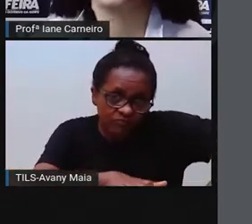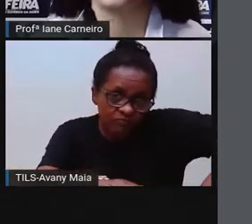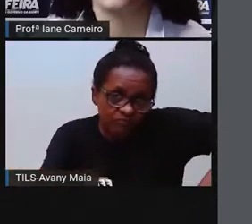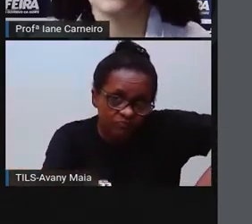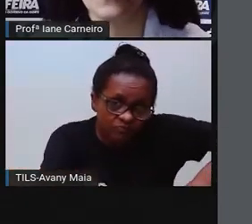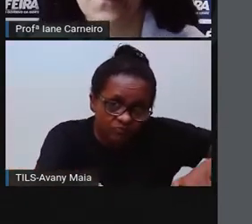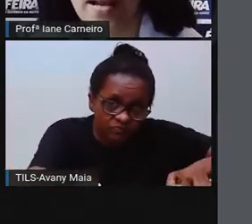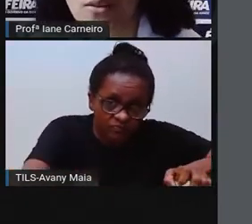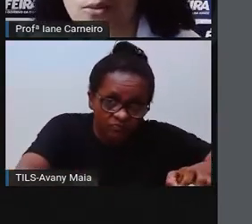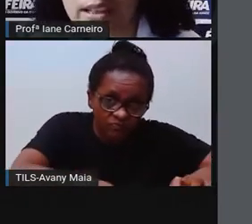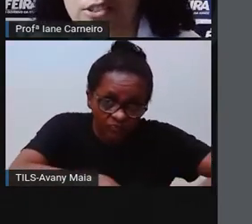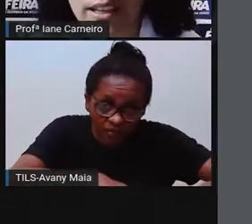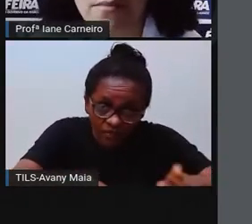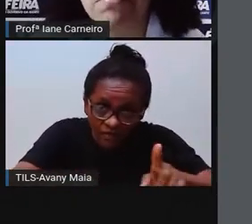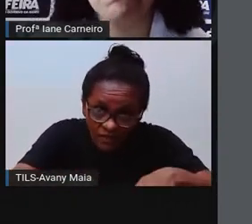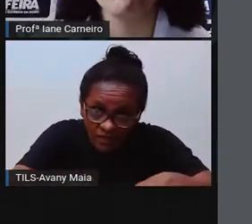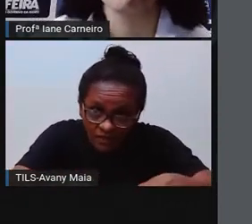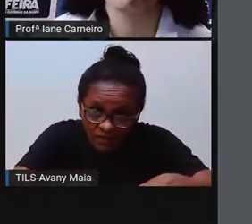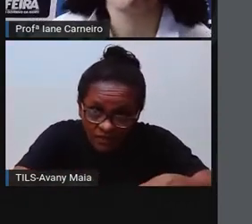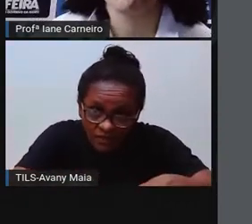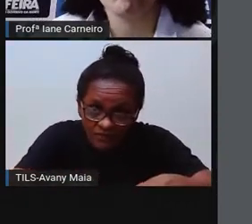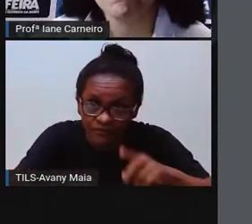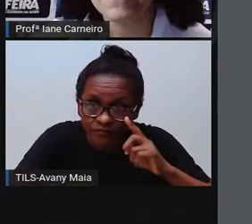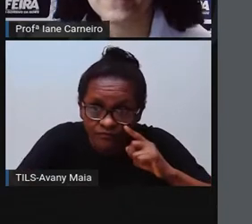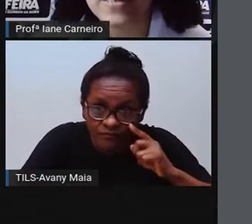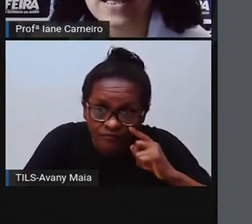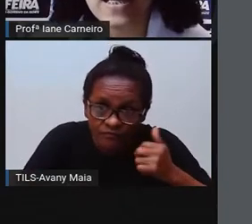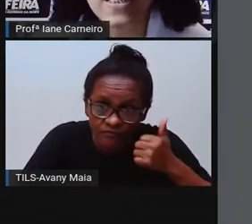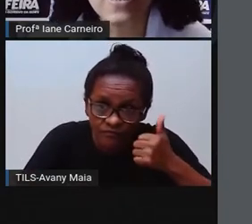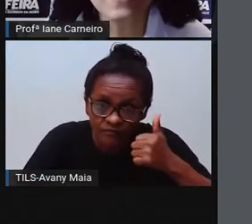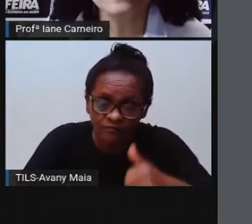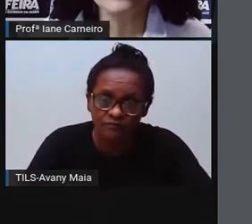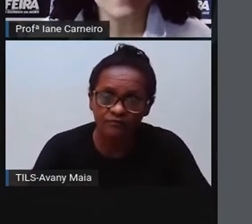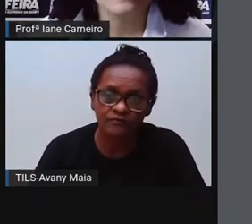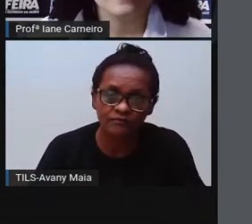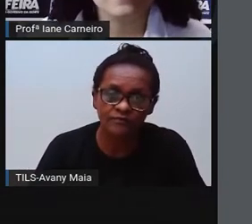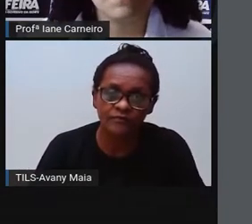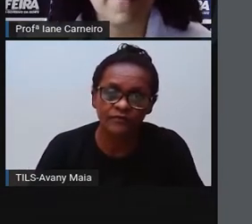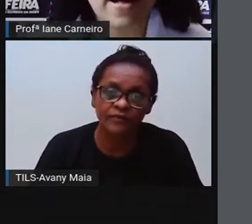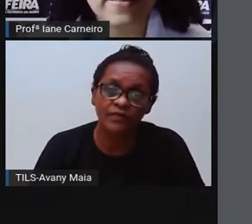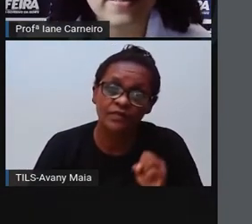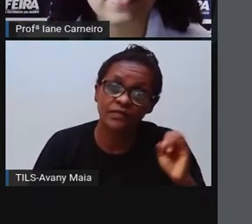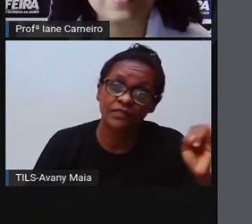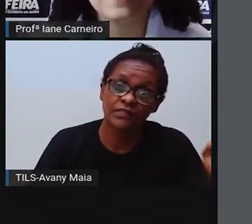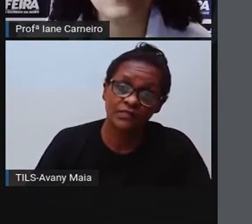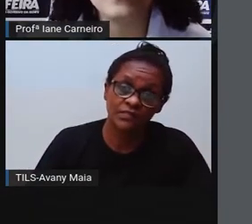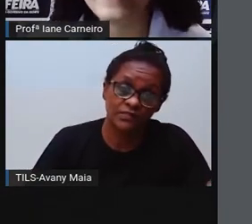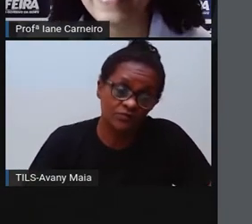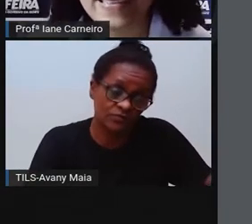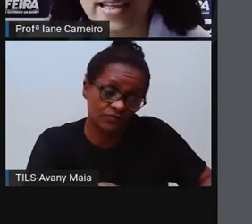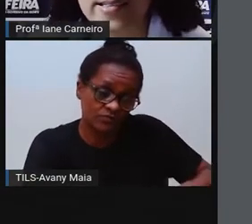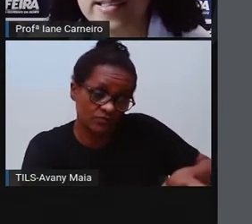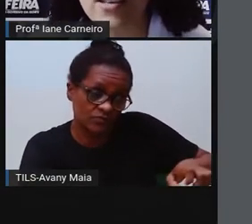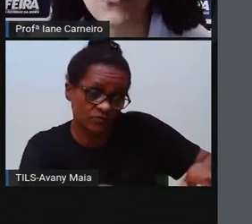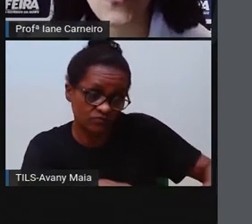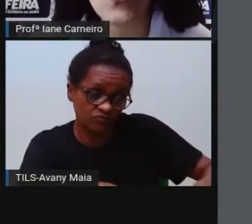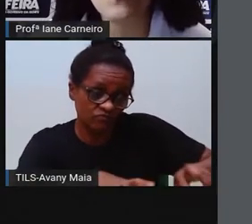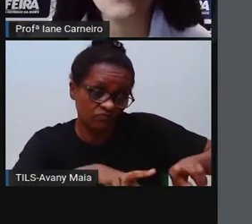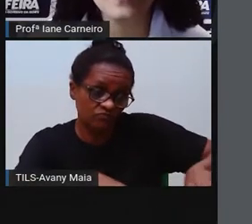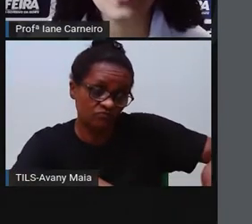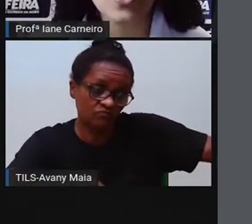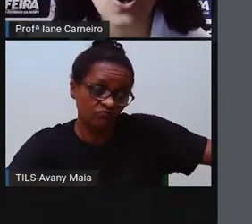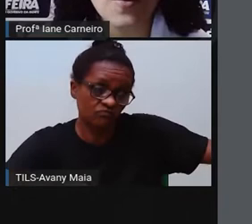Sim, são peludas, né? E se essas patas são tantas que